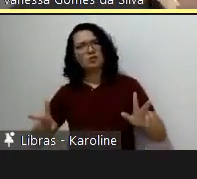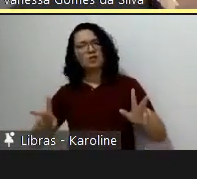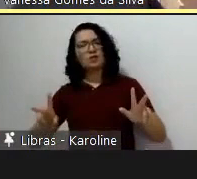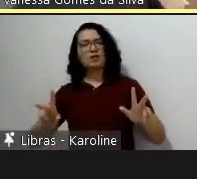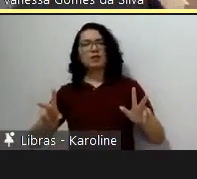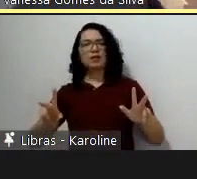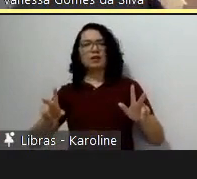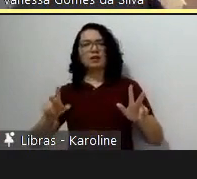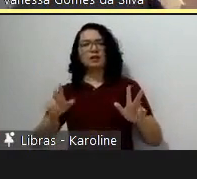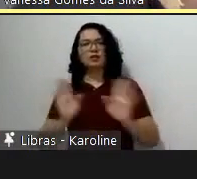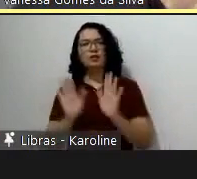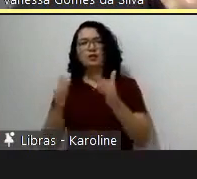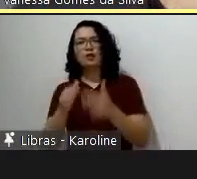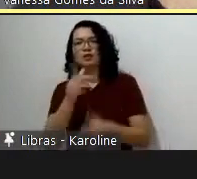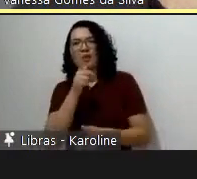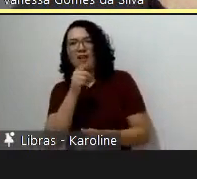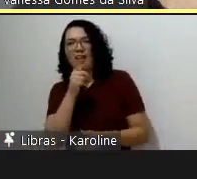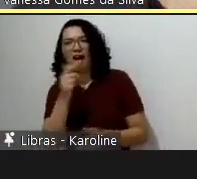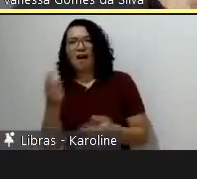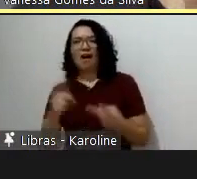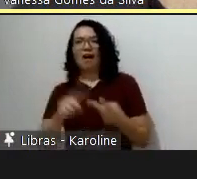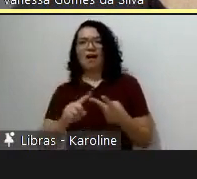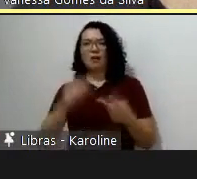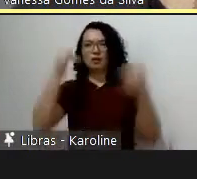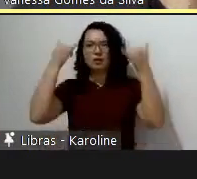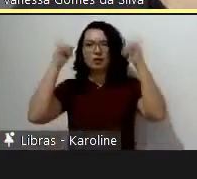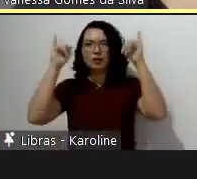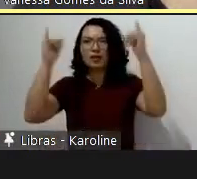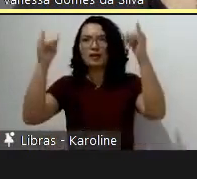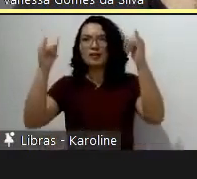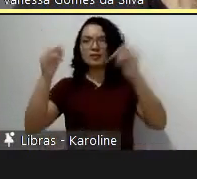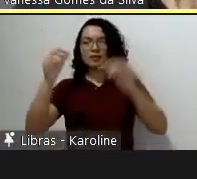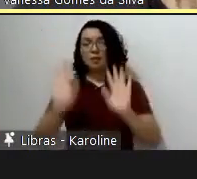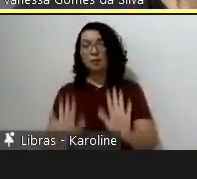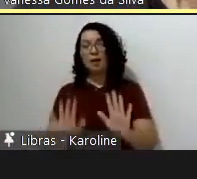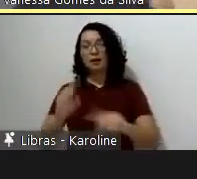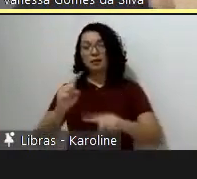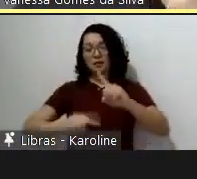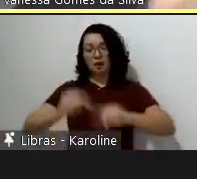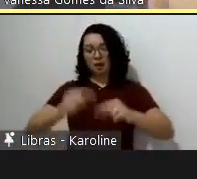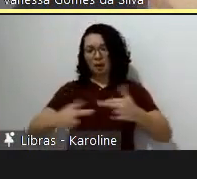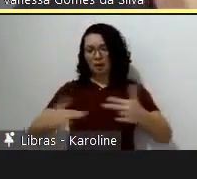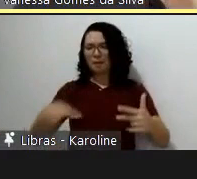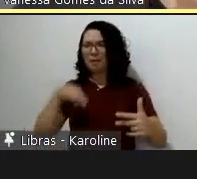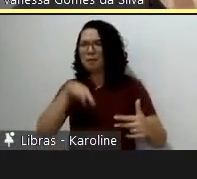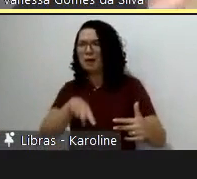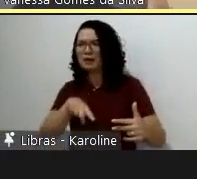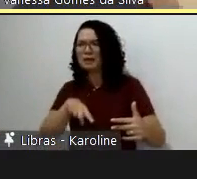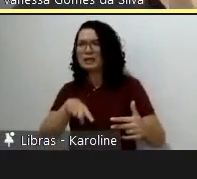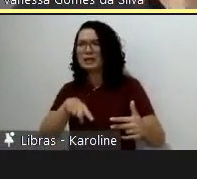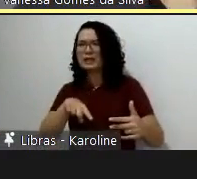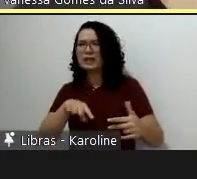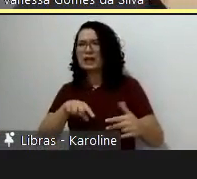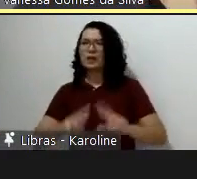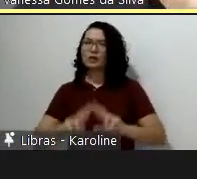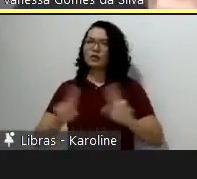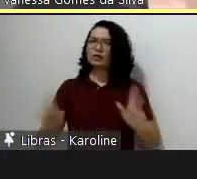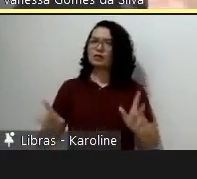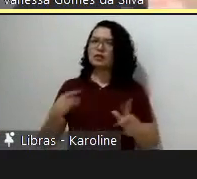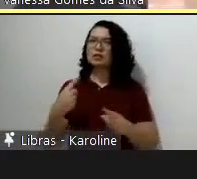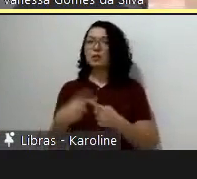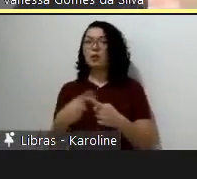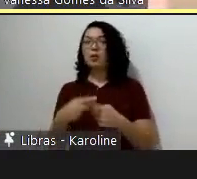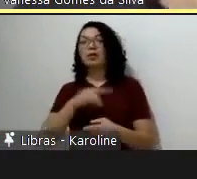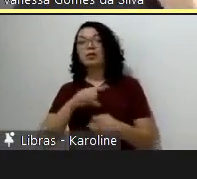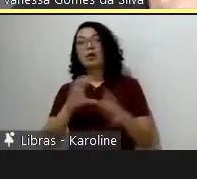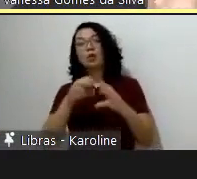abordagem por desempenho, a parte de materialidade era tratada como a partir de um conjunto de atributos que